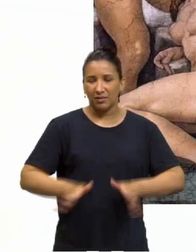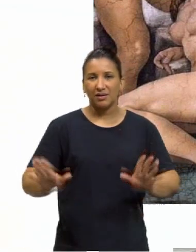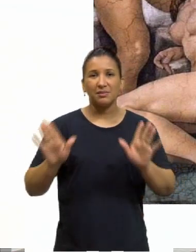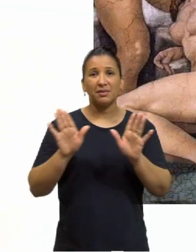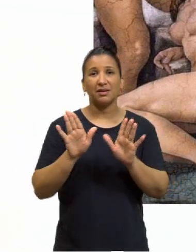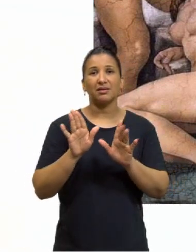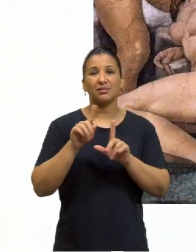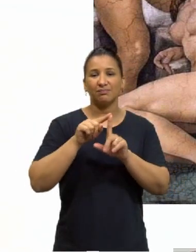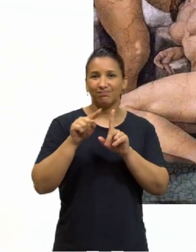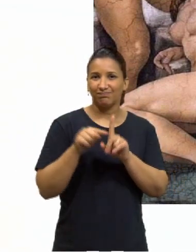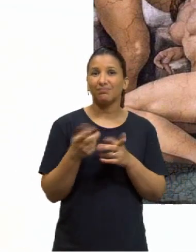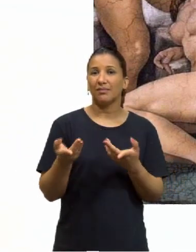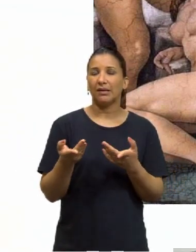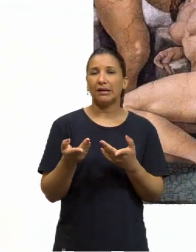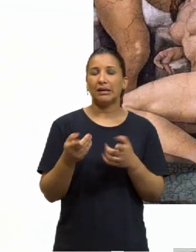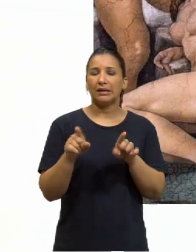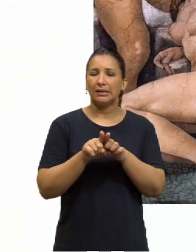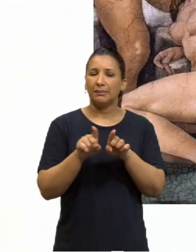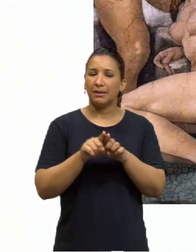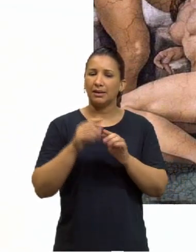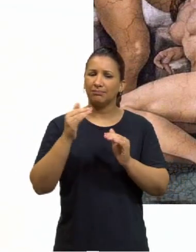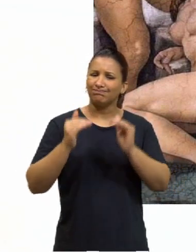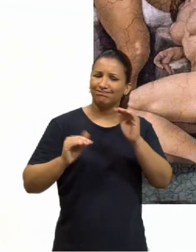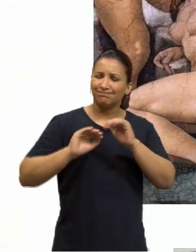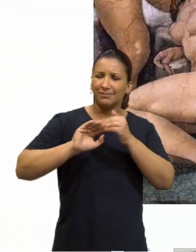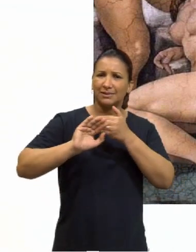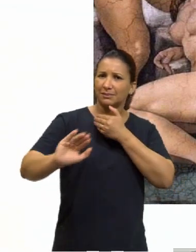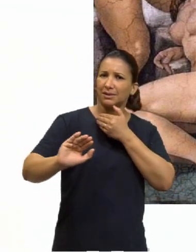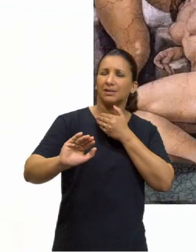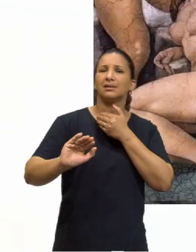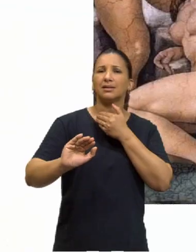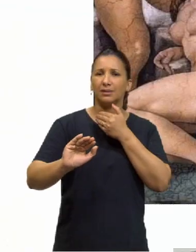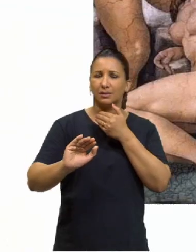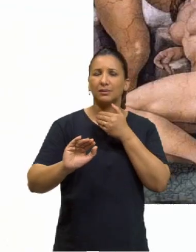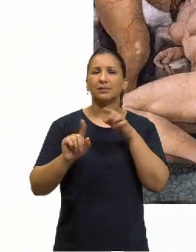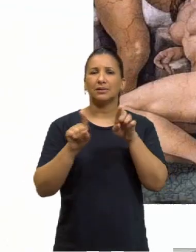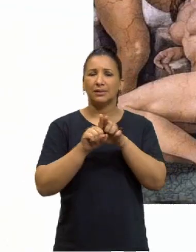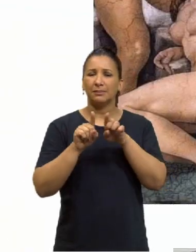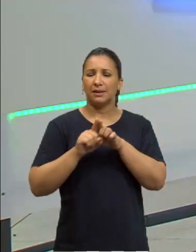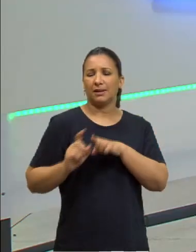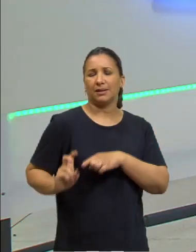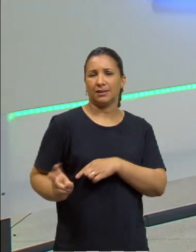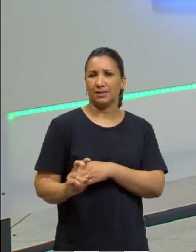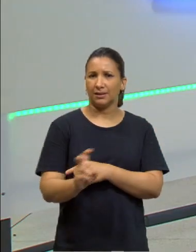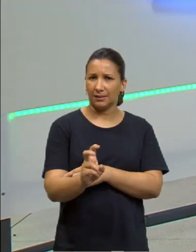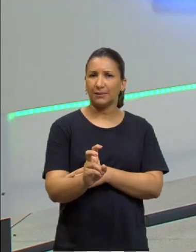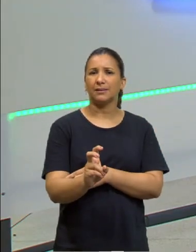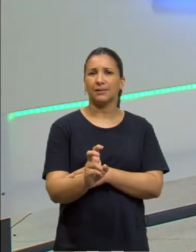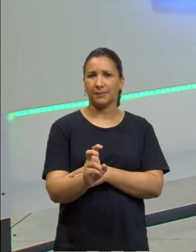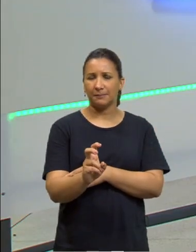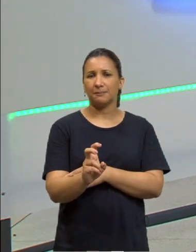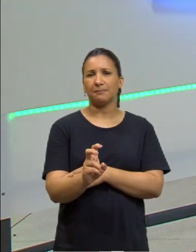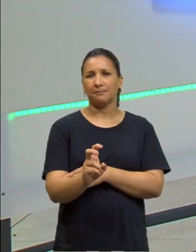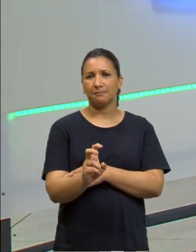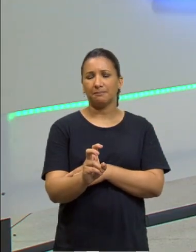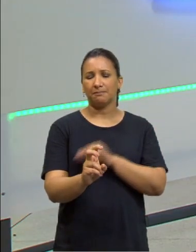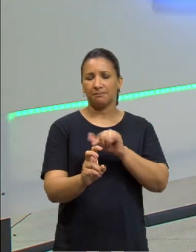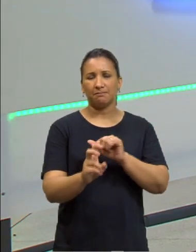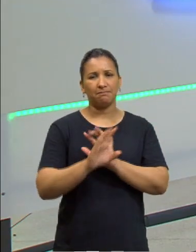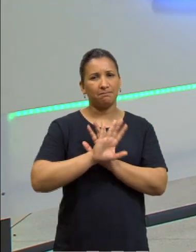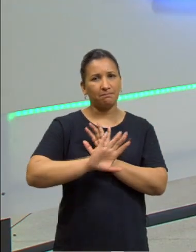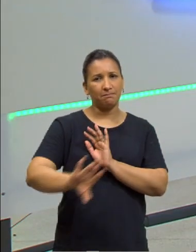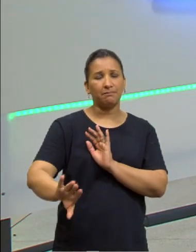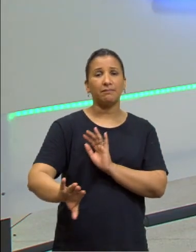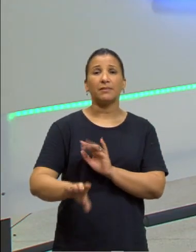desafeto entre eles e a serpente, foi colocado um desafeto aí, eles começaram a odiar a serpente, e a